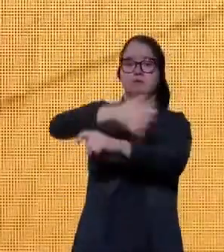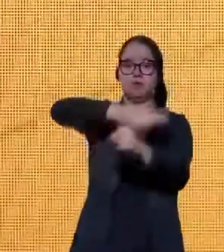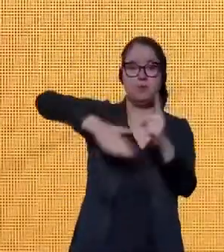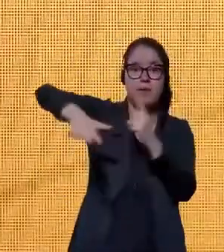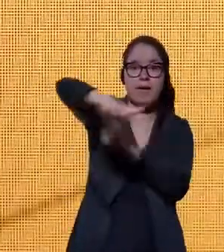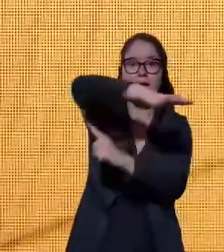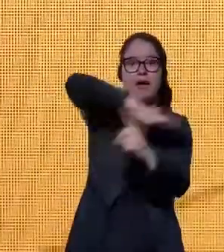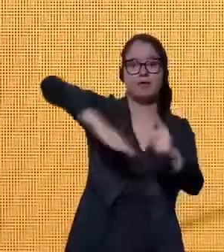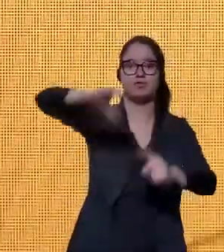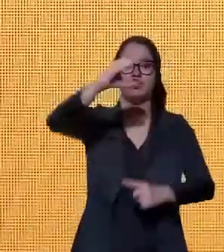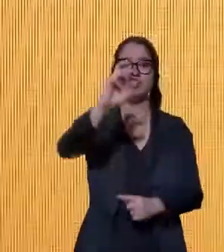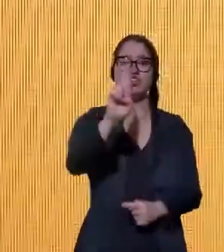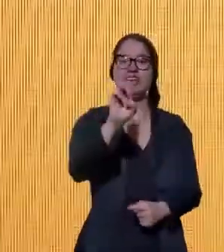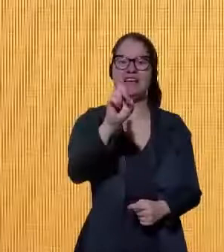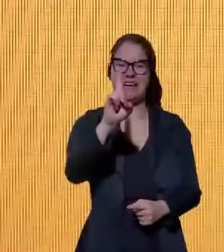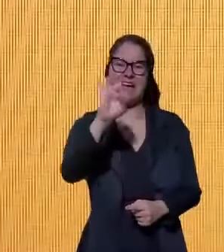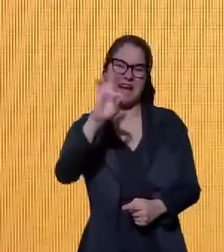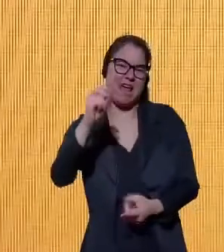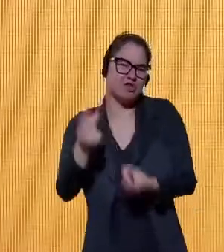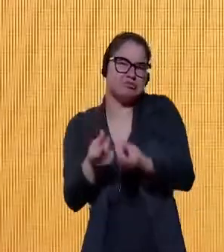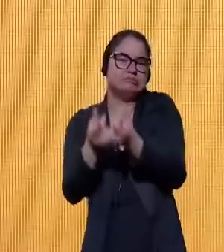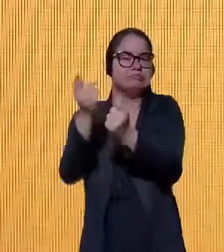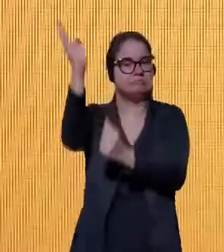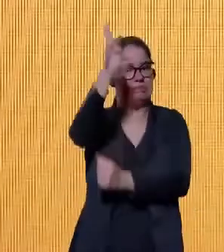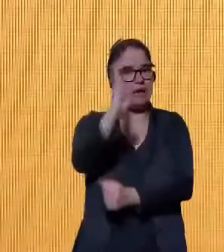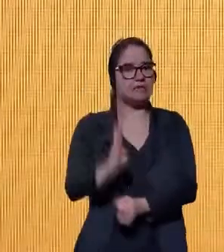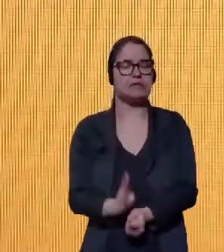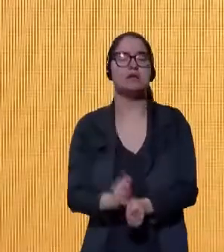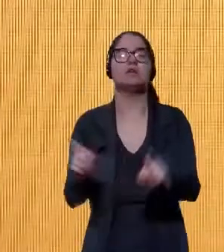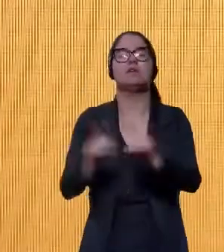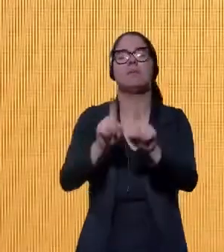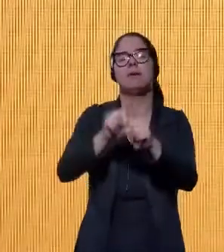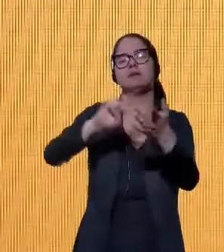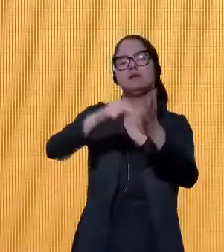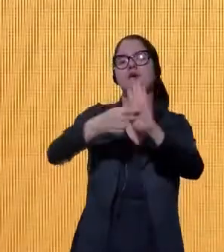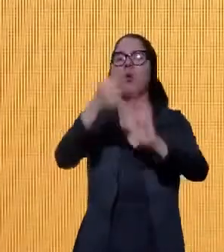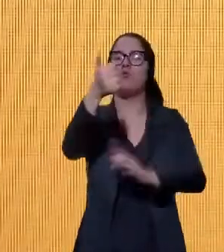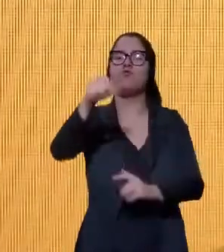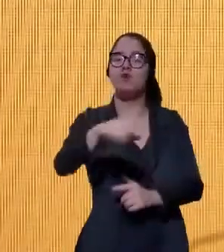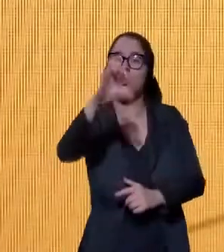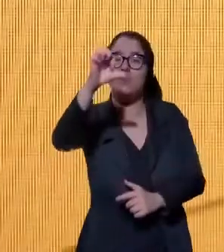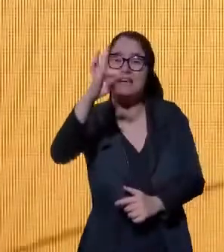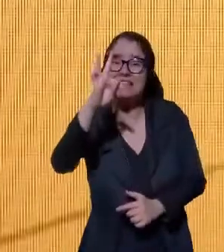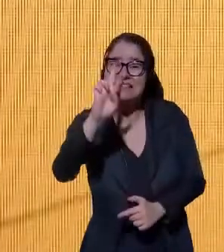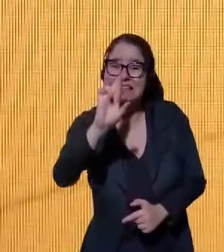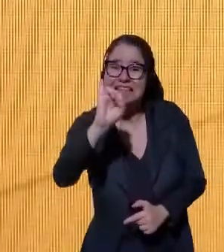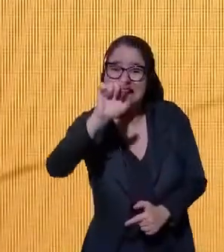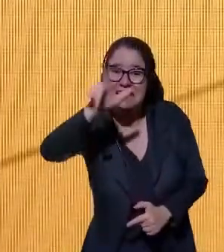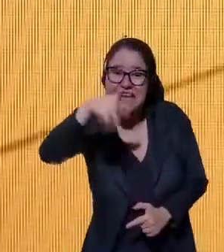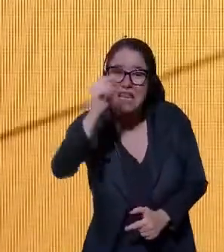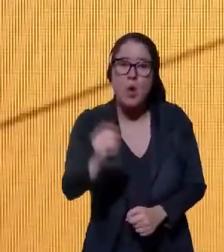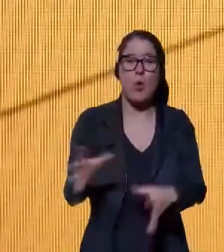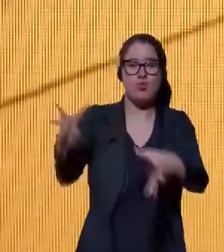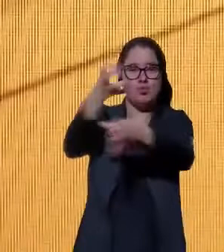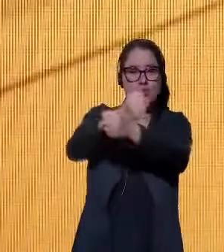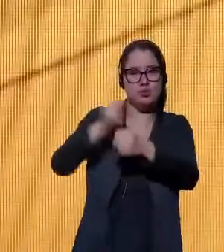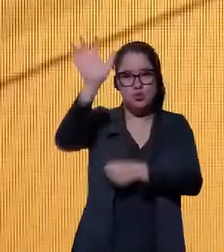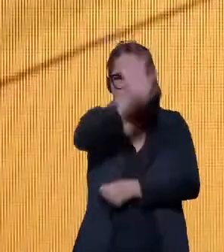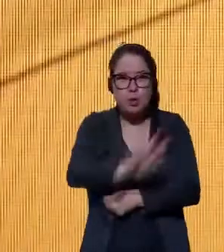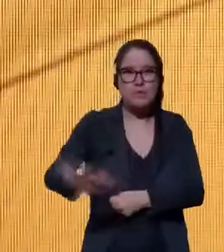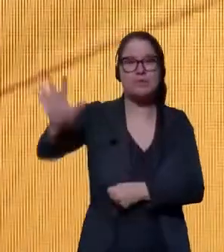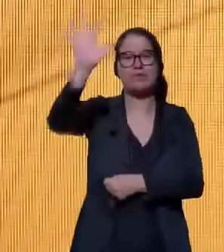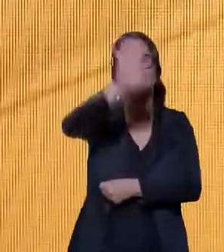de crédito brasileiro, que representa 1,9 trilhão do total nacional para mais de